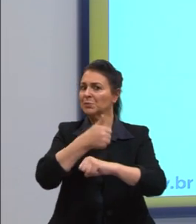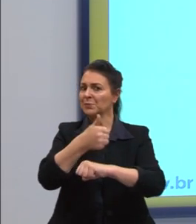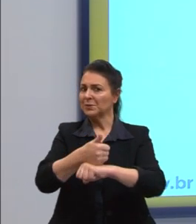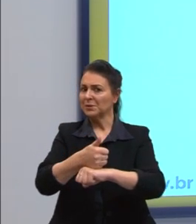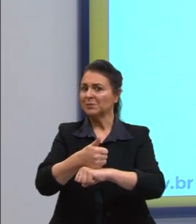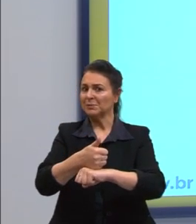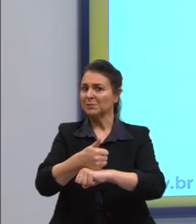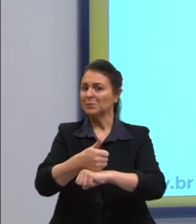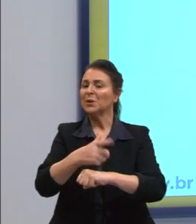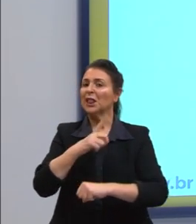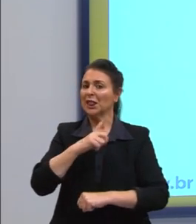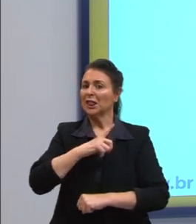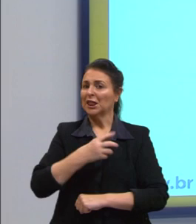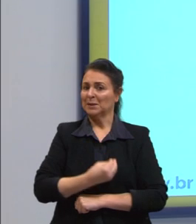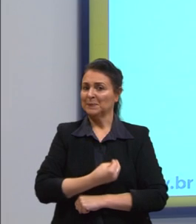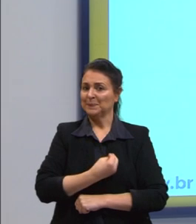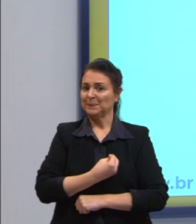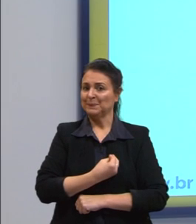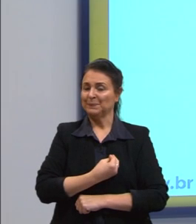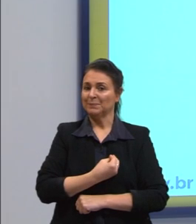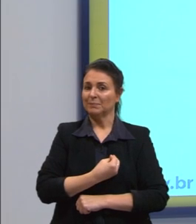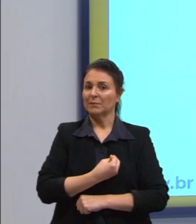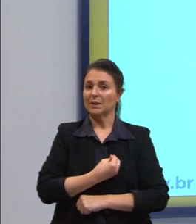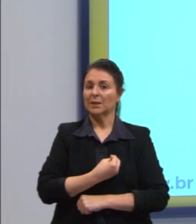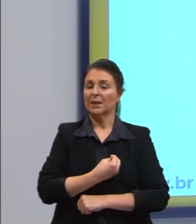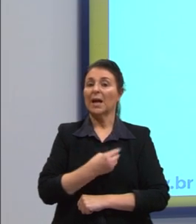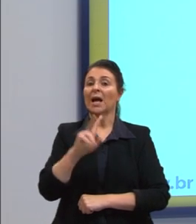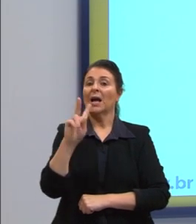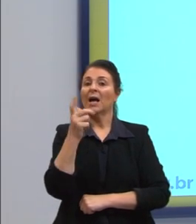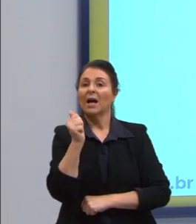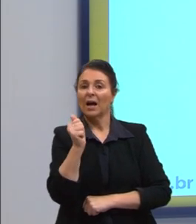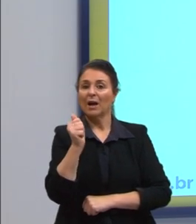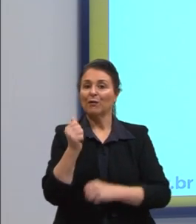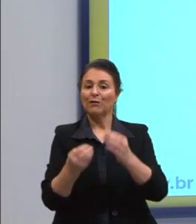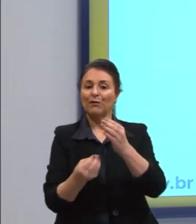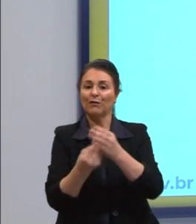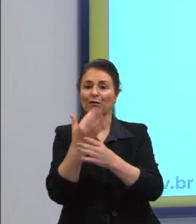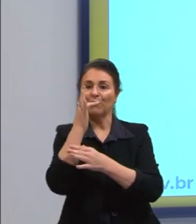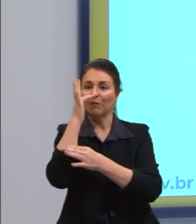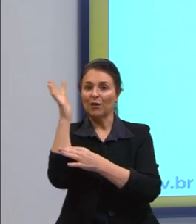existir. Há flores na janela.